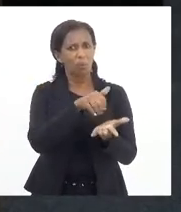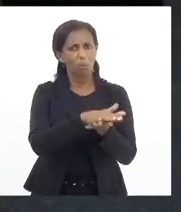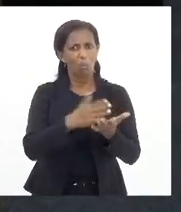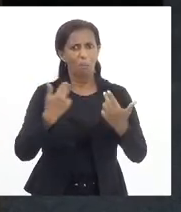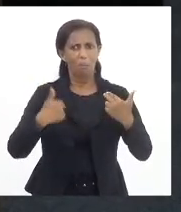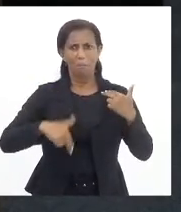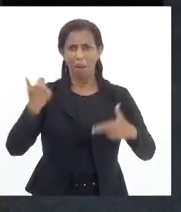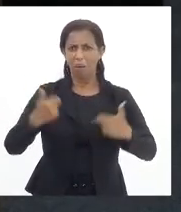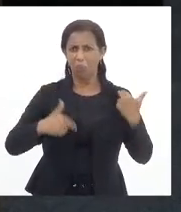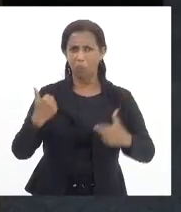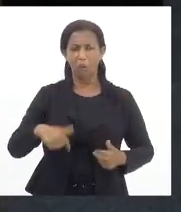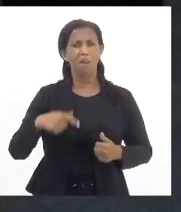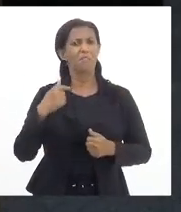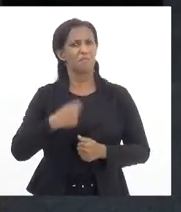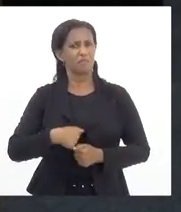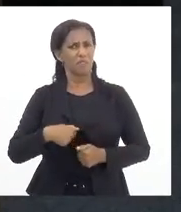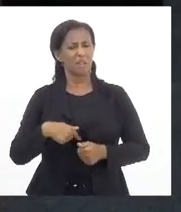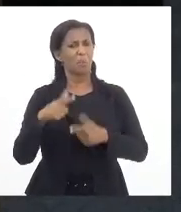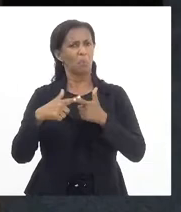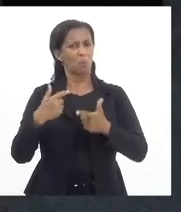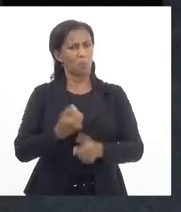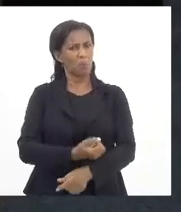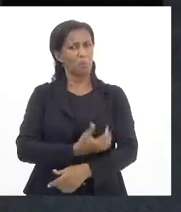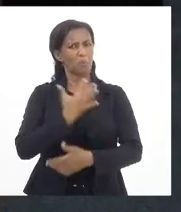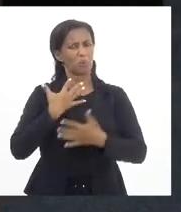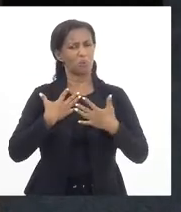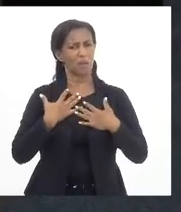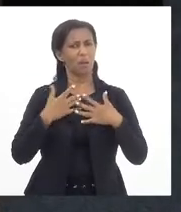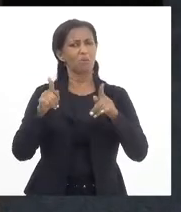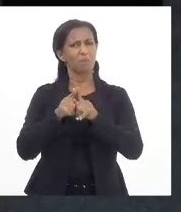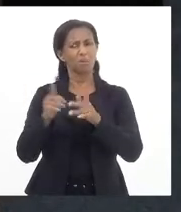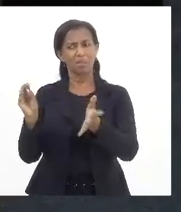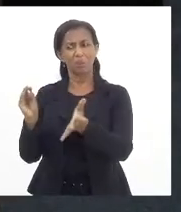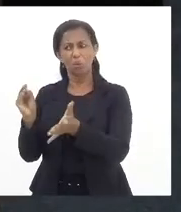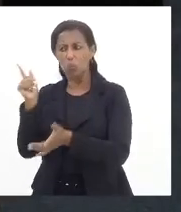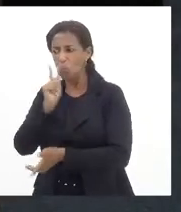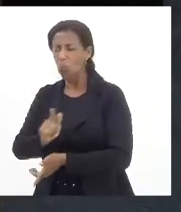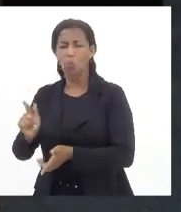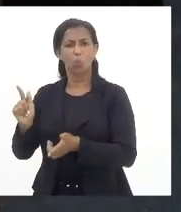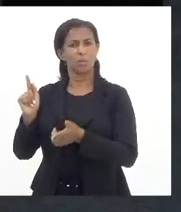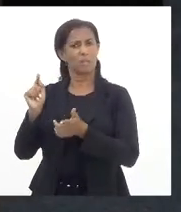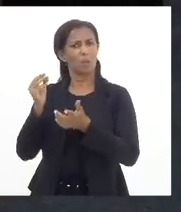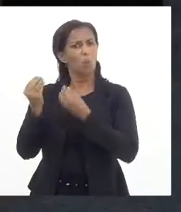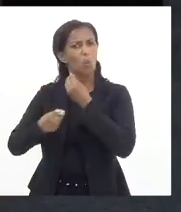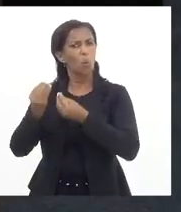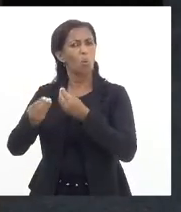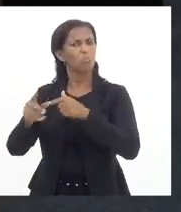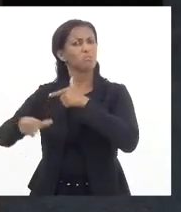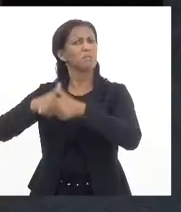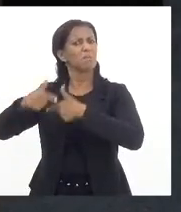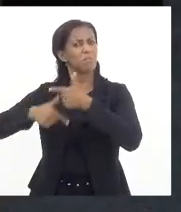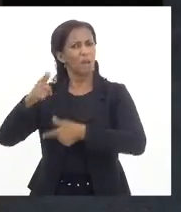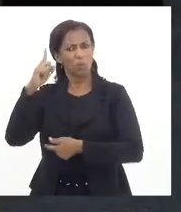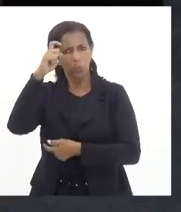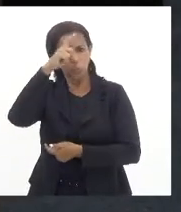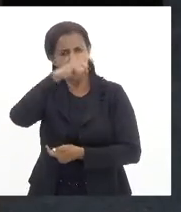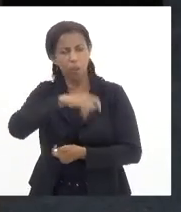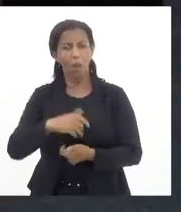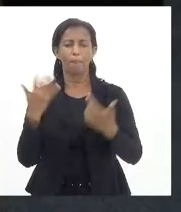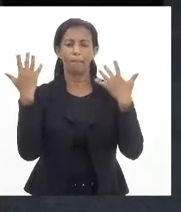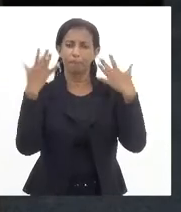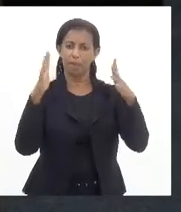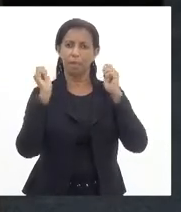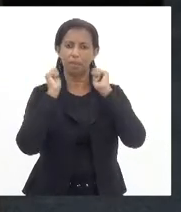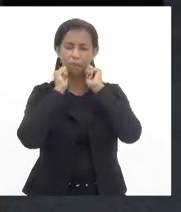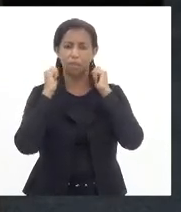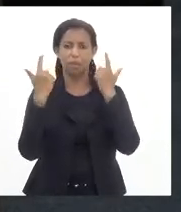tem problemas de saúde, tem problemas emocionais, tem problemas até de emprego. Por isso, é um projeto muito importante. Saúde ao Tia Ju, parabéns à Lerje por